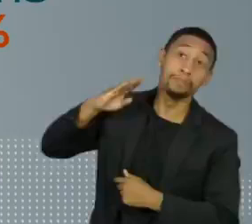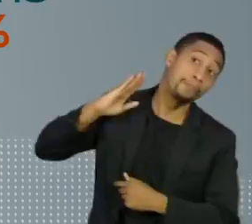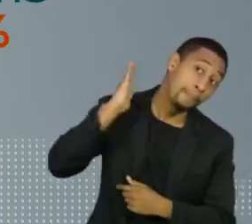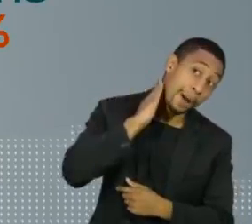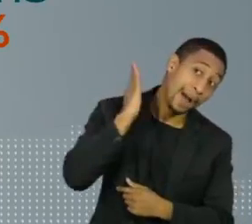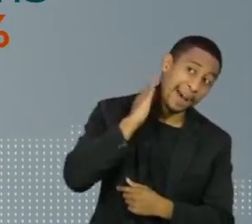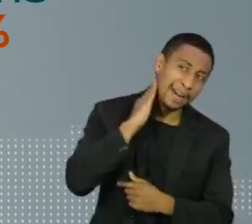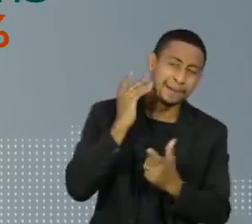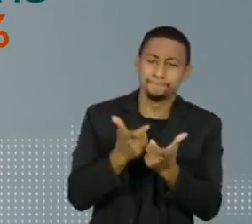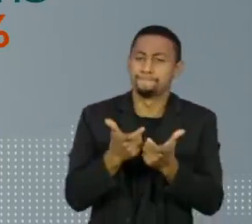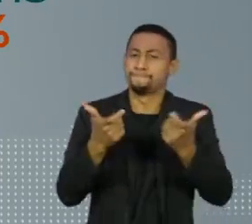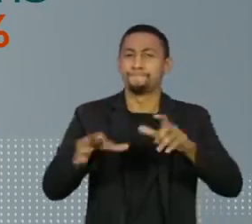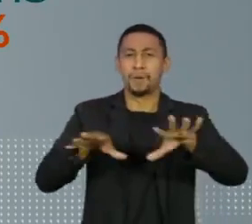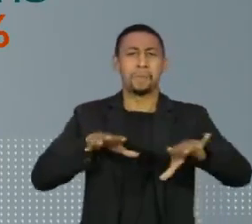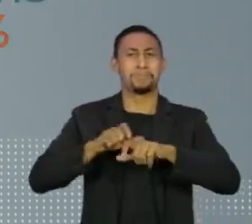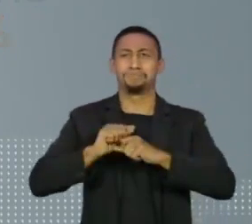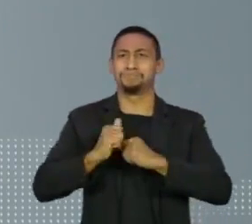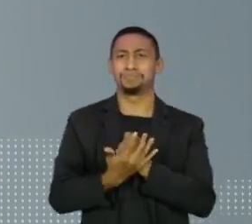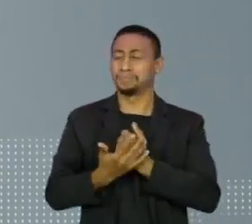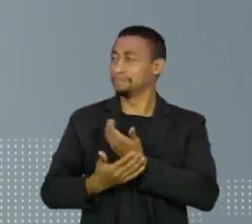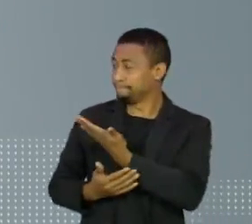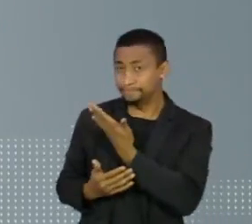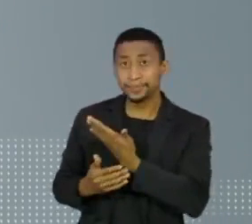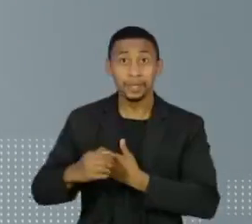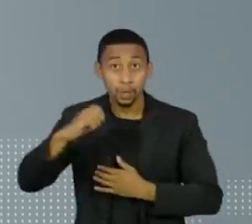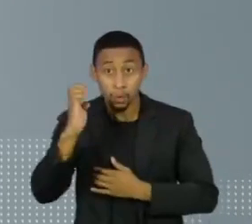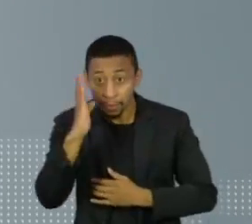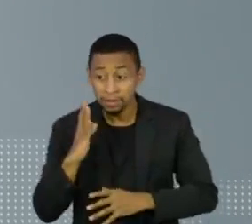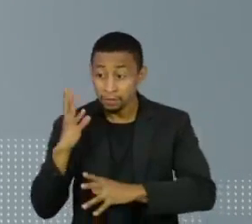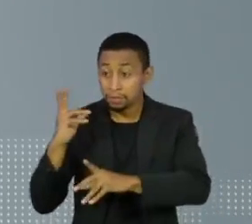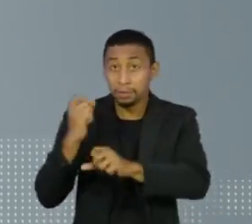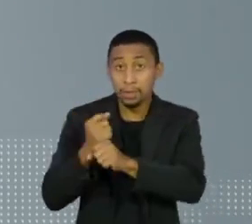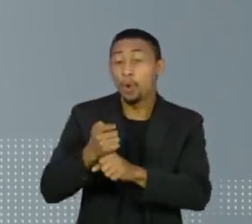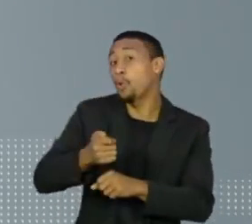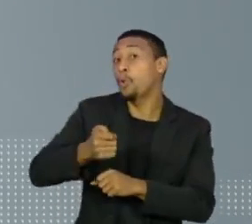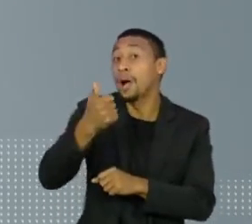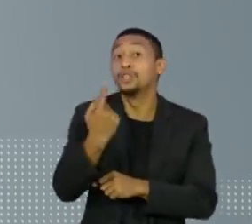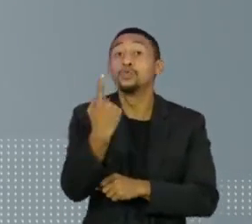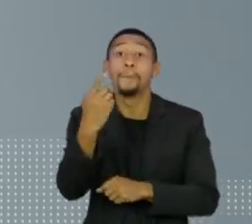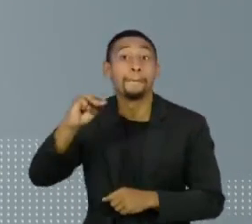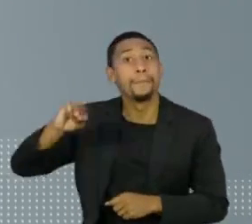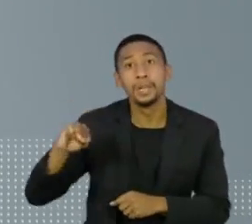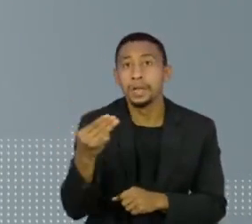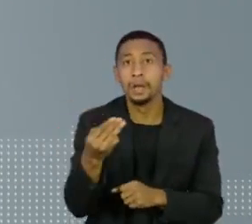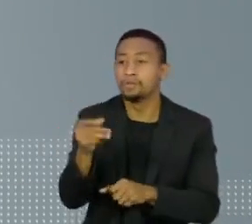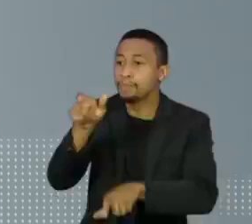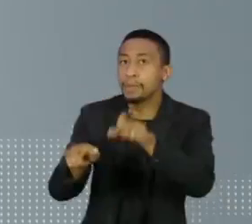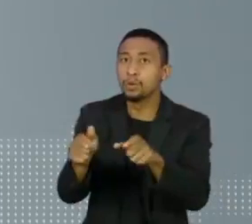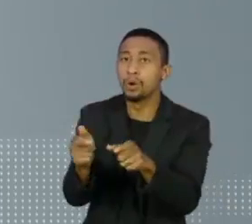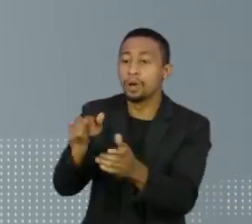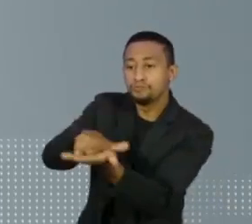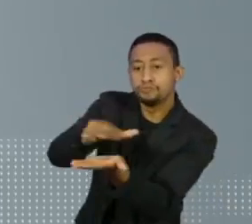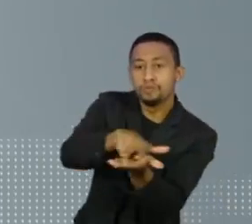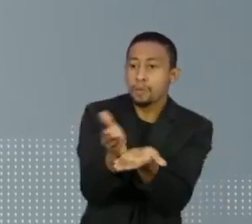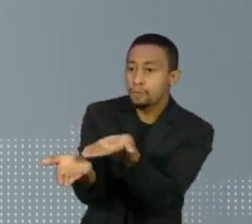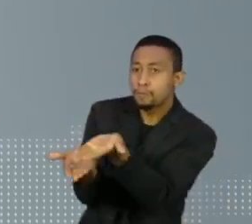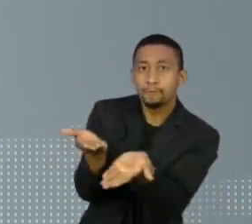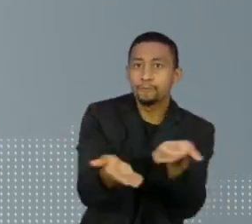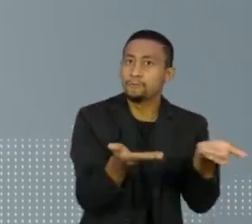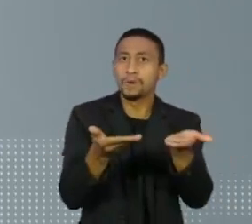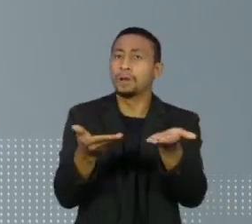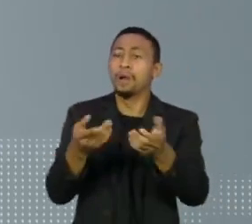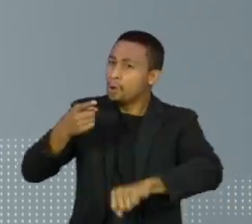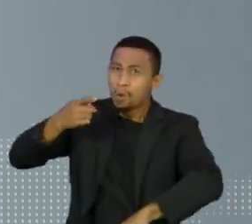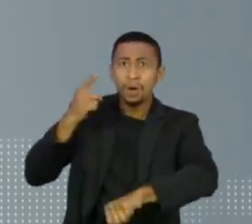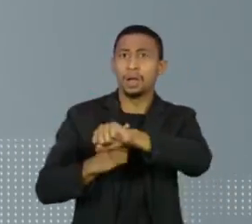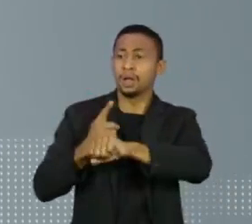Pará, tem mais infectados. O Brasil tem quase 1 milhão de pacientes em acompanhamento, o maior índice do